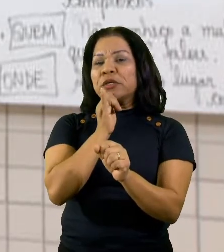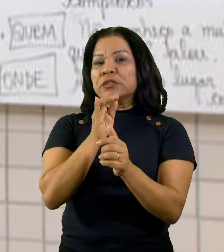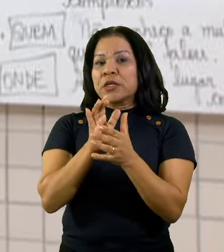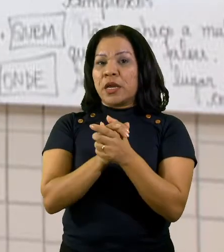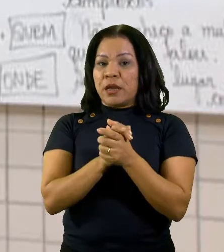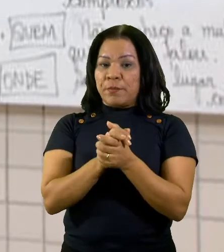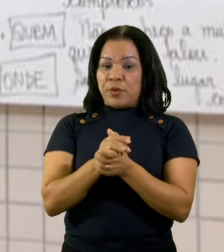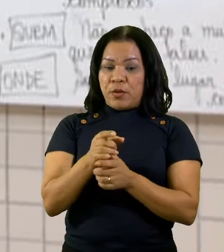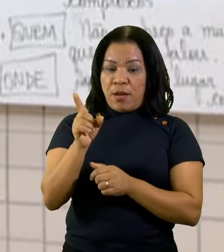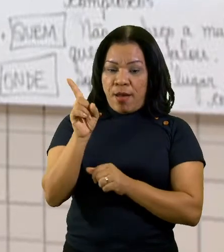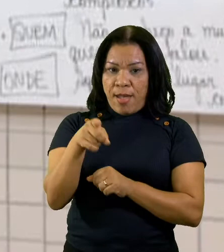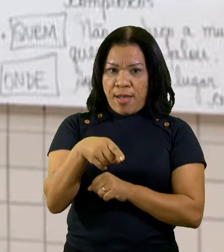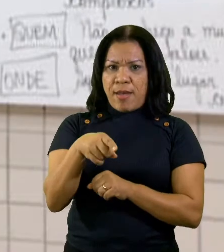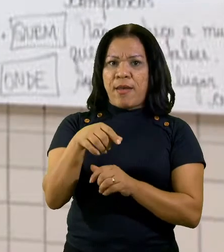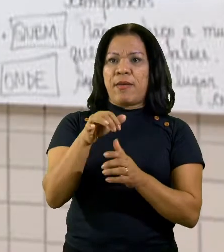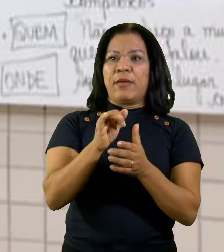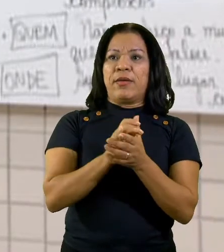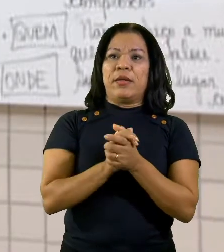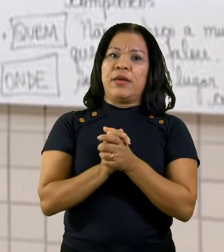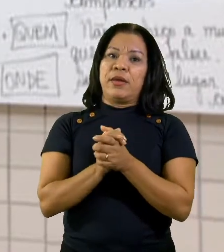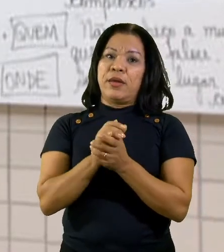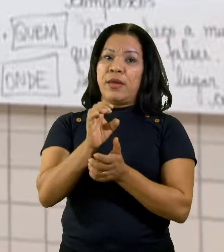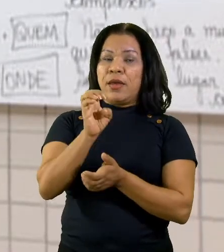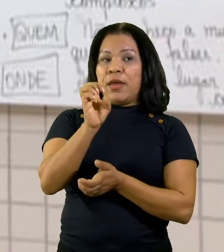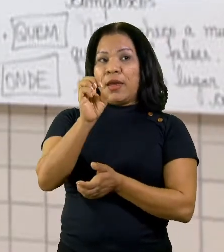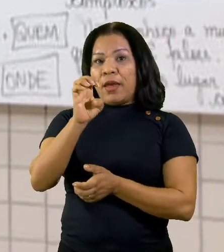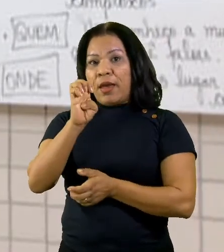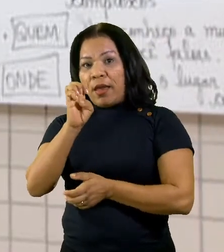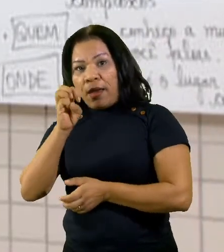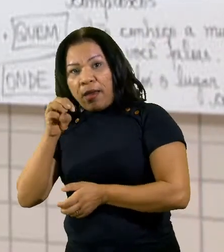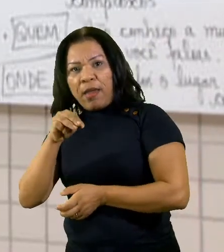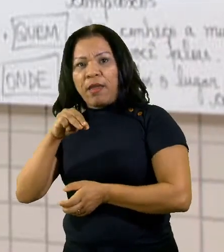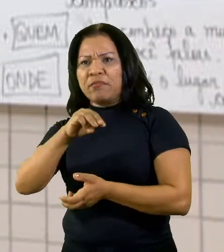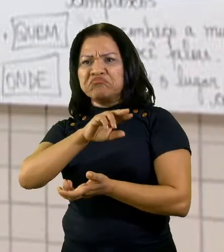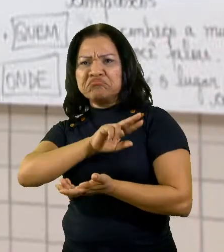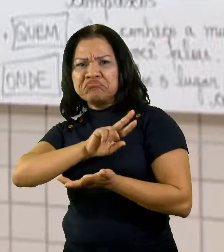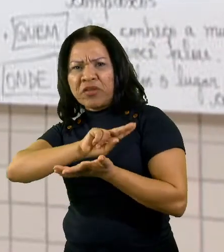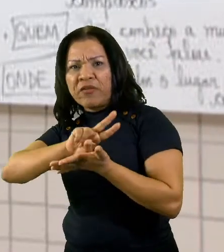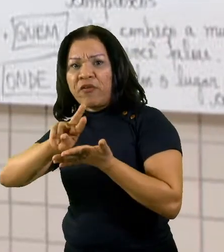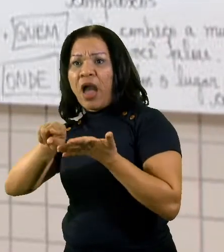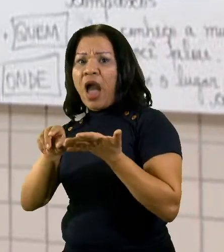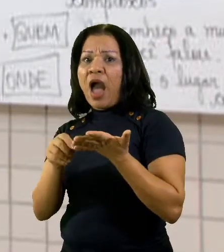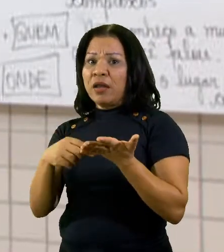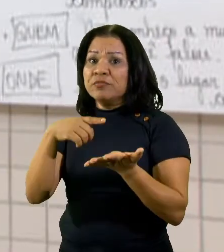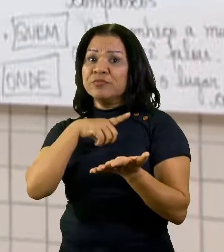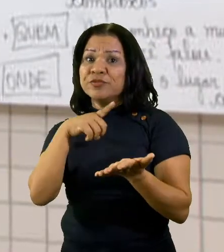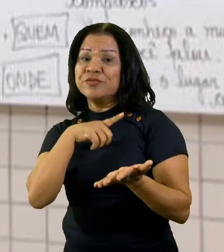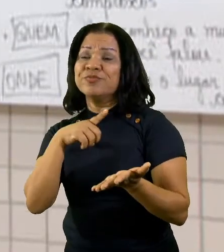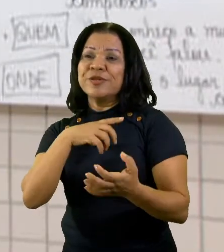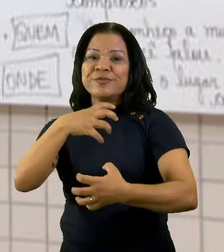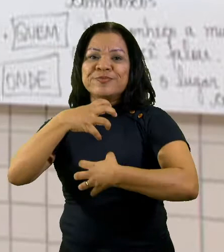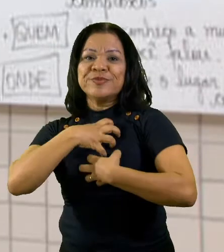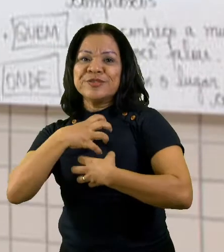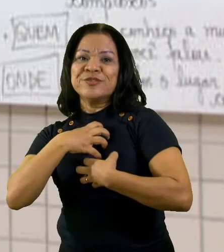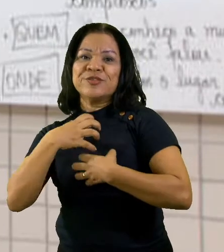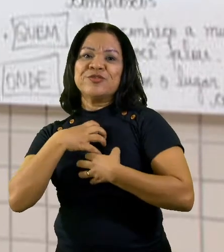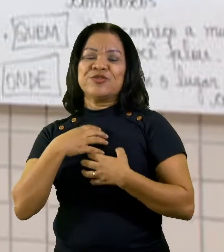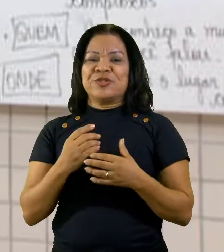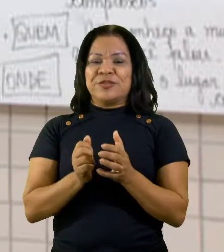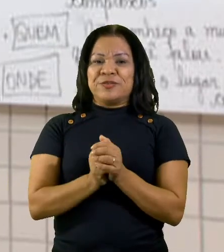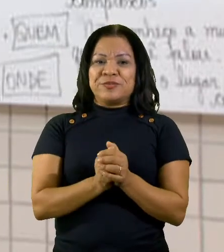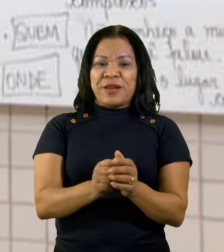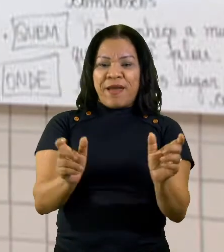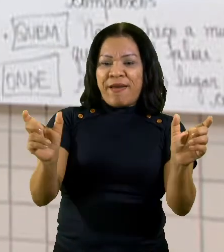se nós falarmos elas separadamente, elas terão sentido, coerência e não tem essa